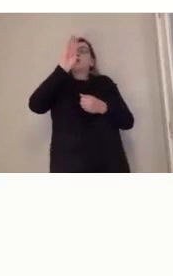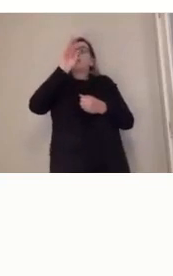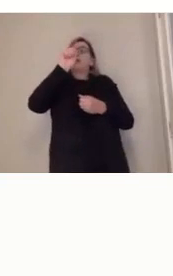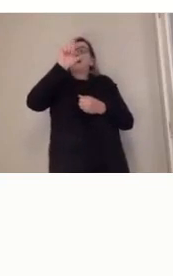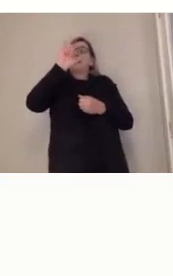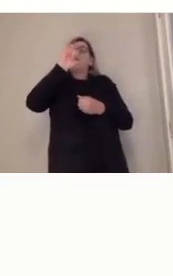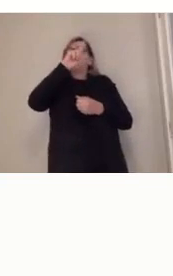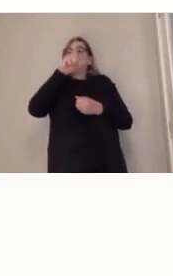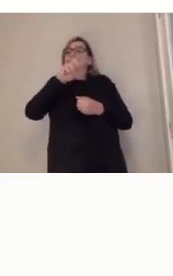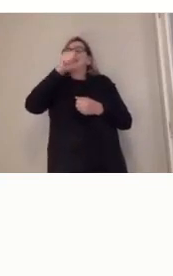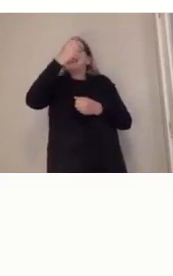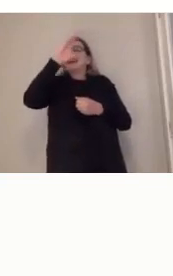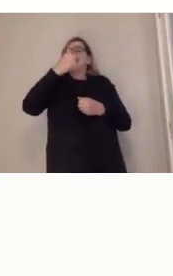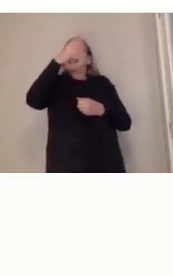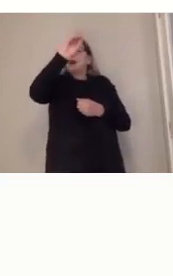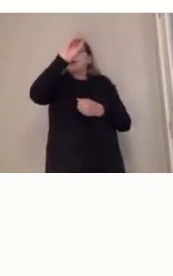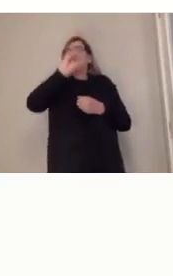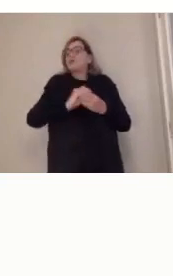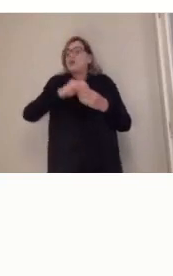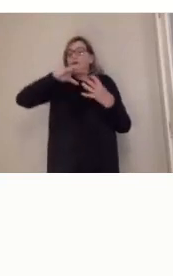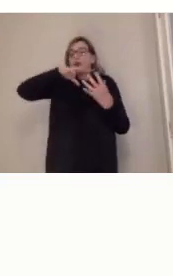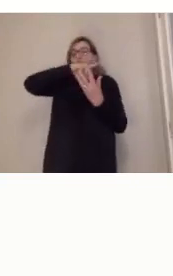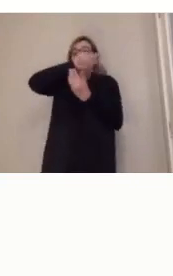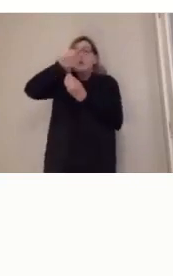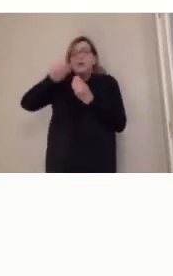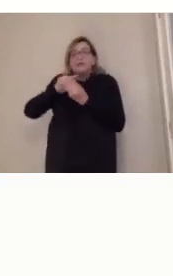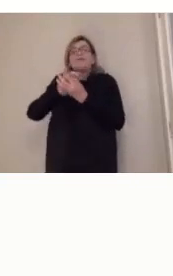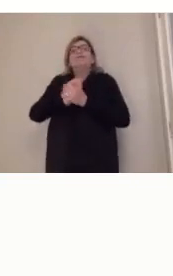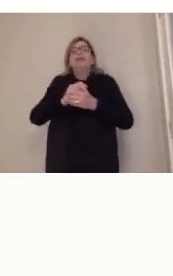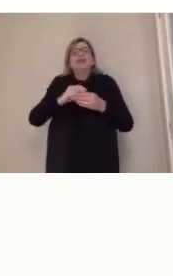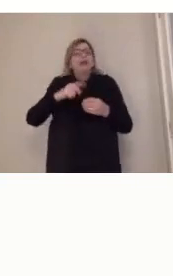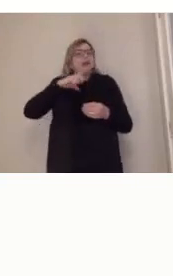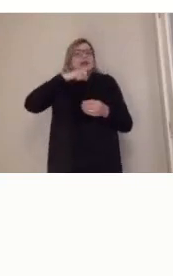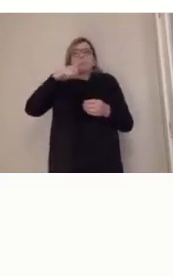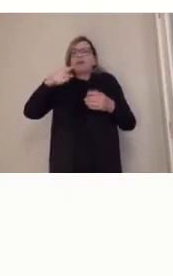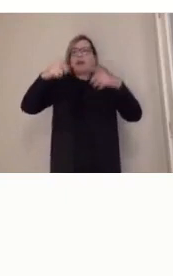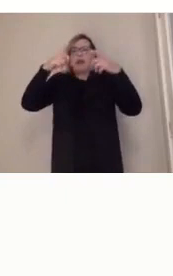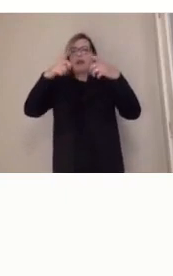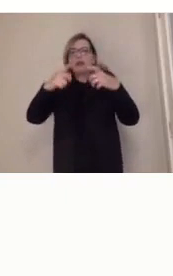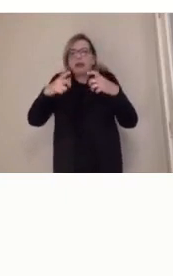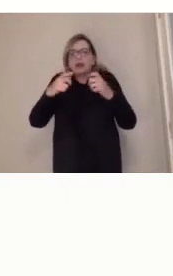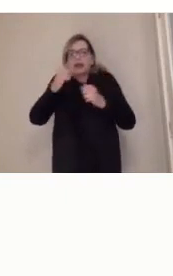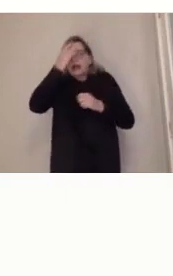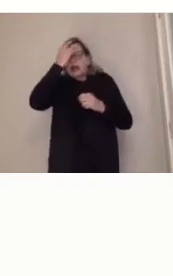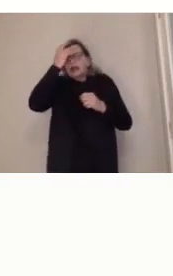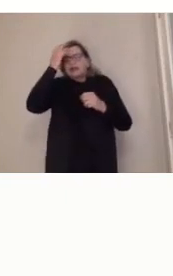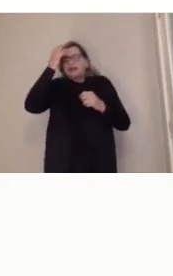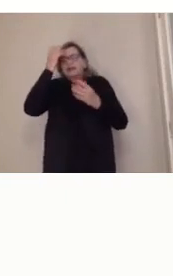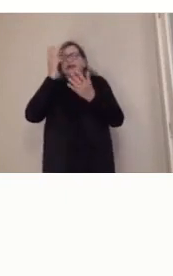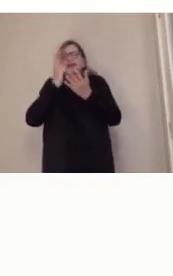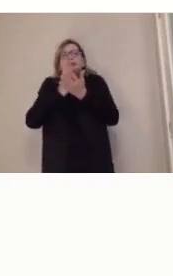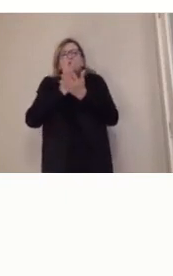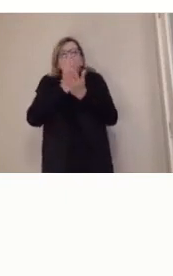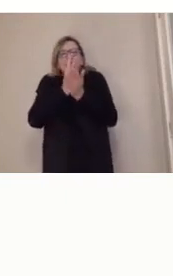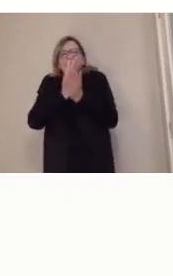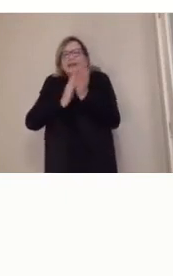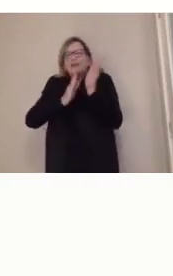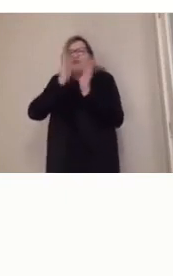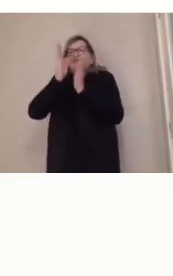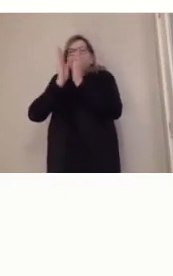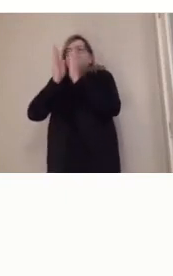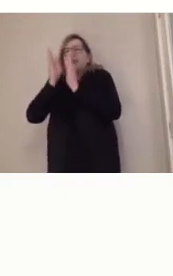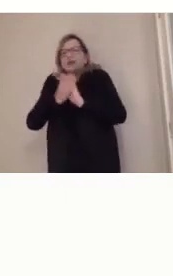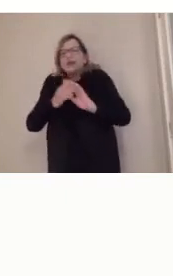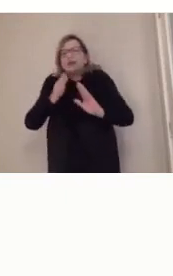não tem espaços globais, as pessoas que vão se tornando cada vez mais globais, né, então às vezes, ingenuamente, a gente diz assim, o